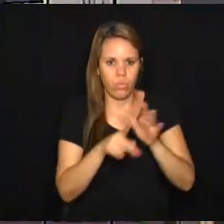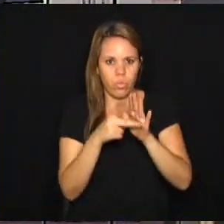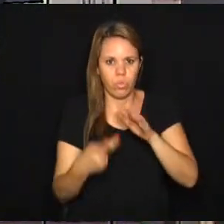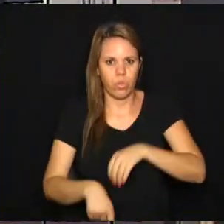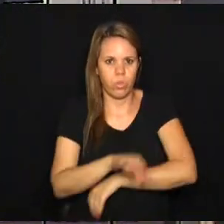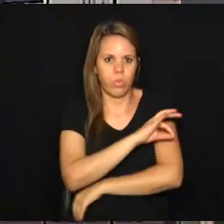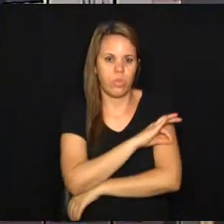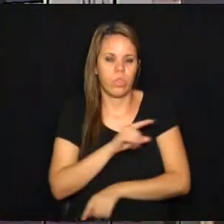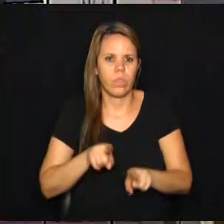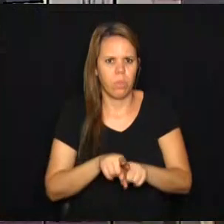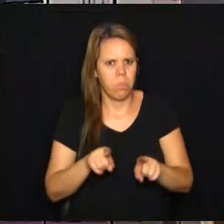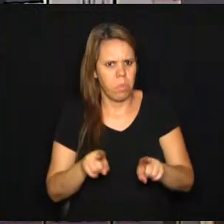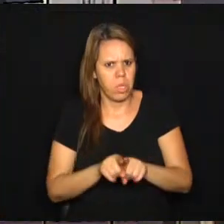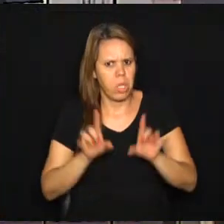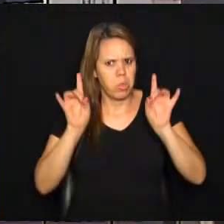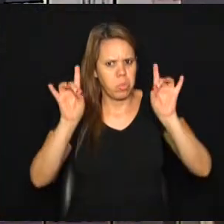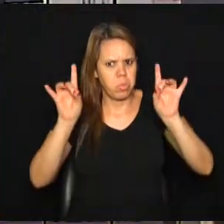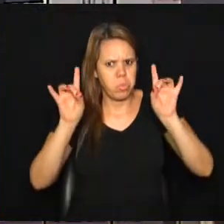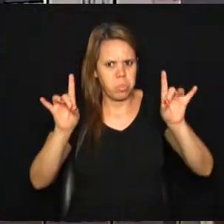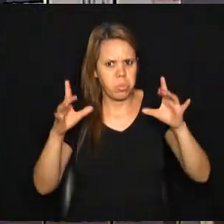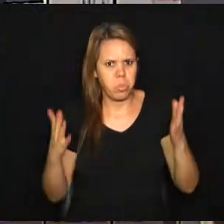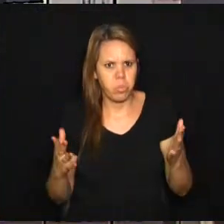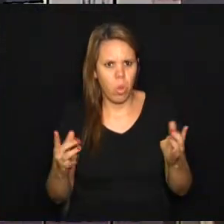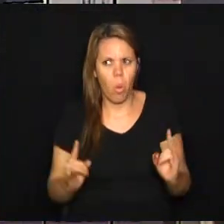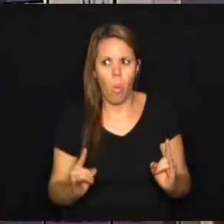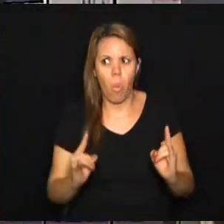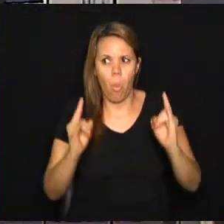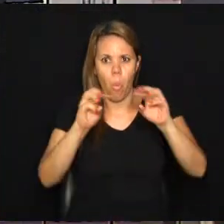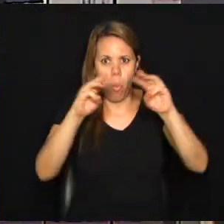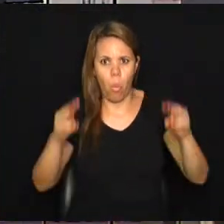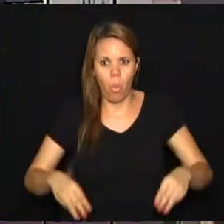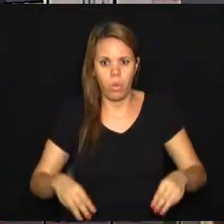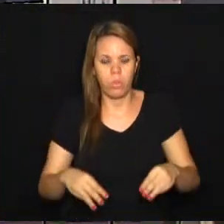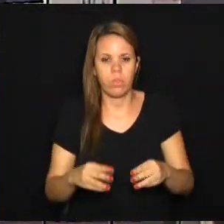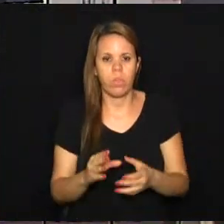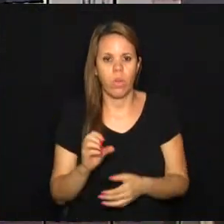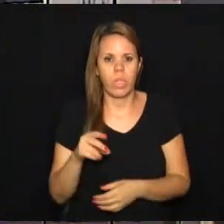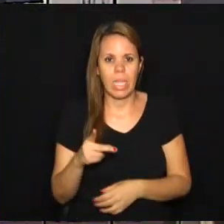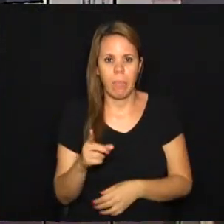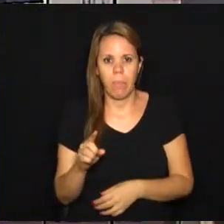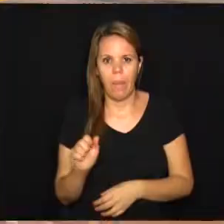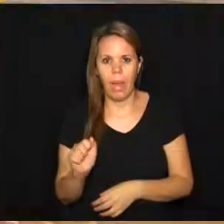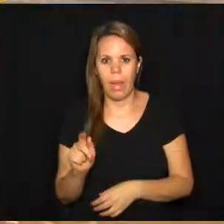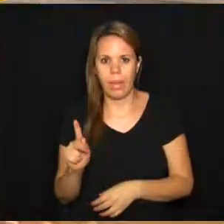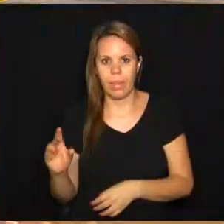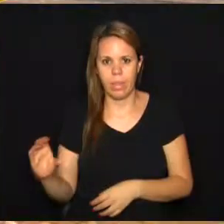patrimônio tombado pelo Condepac. Onde você está? Boa tarde, Rubens.